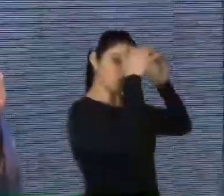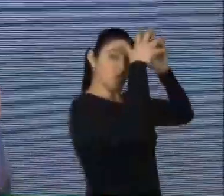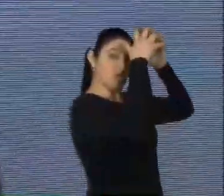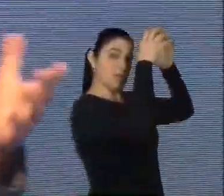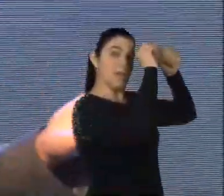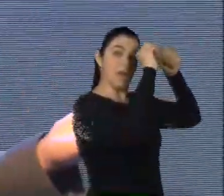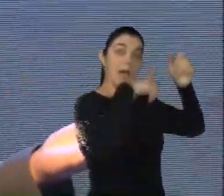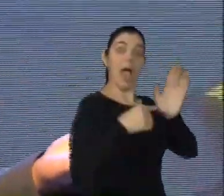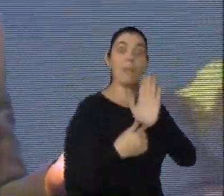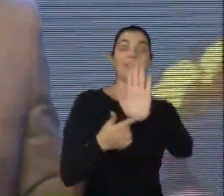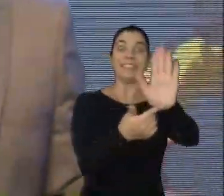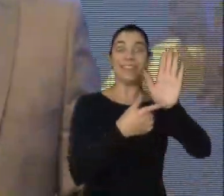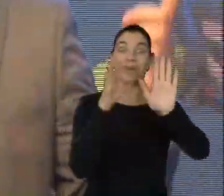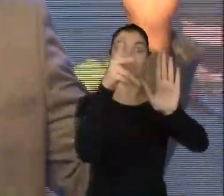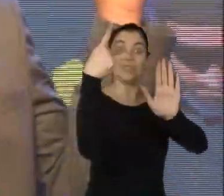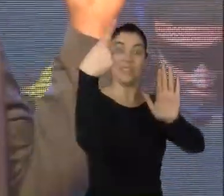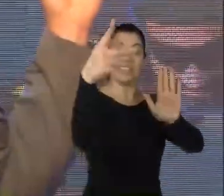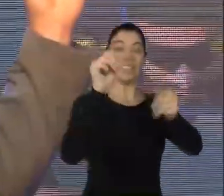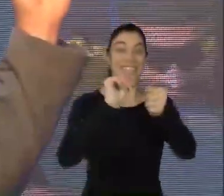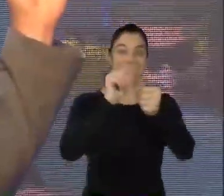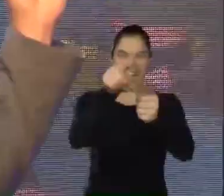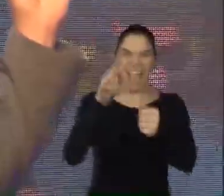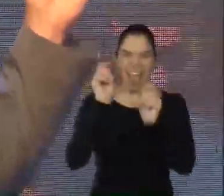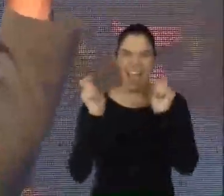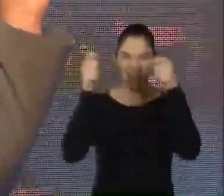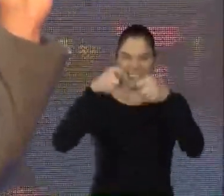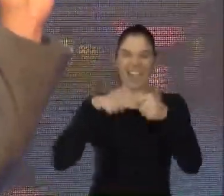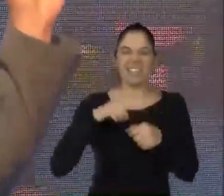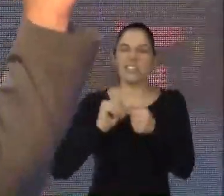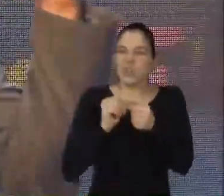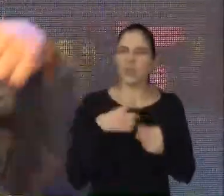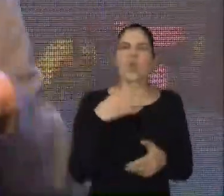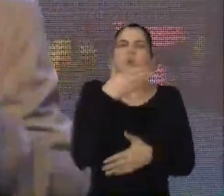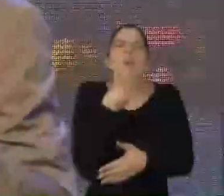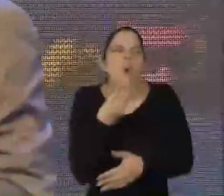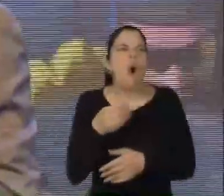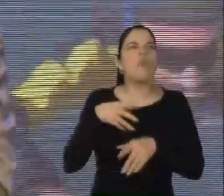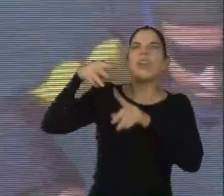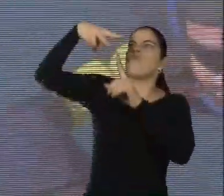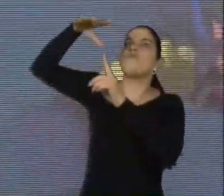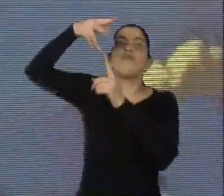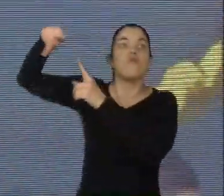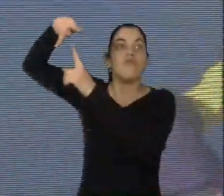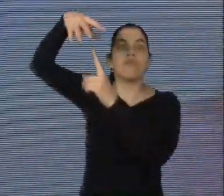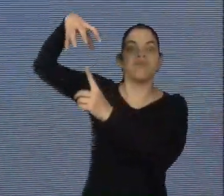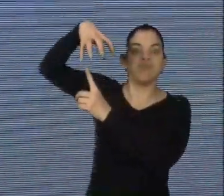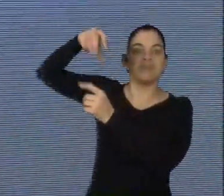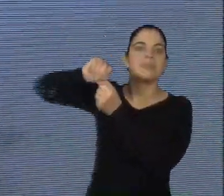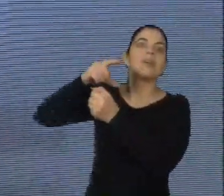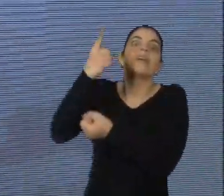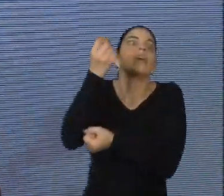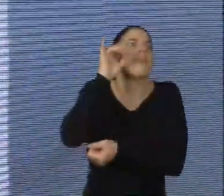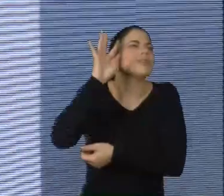para todos vocês. O eu quero dizer com isso? Se é capaz o ser humano voar, realizar piruetas, descer em solo com segurança, vocês